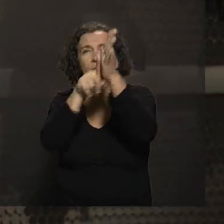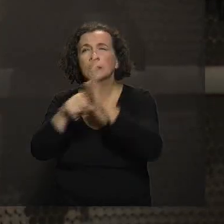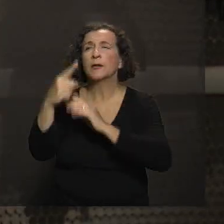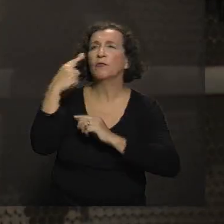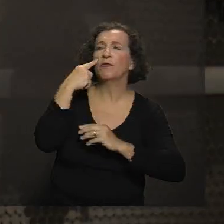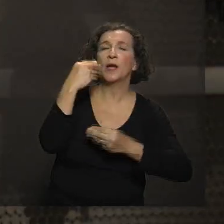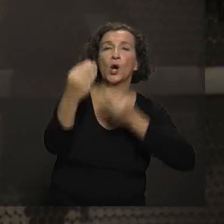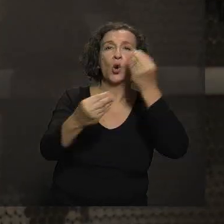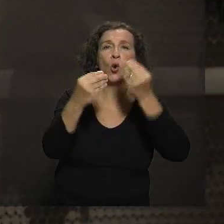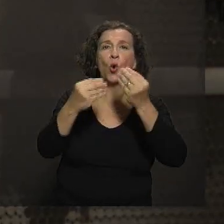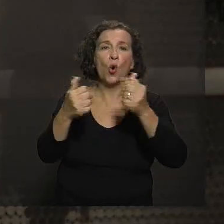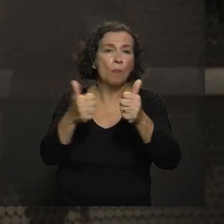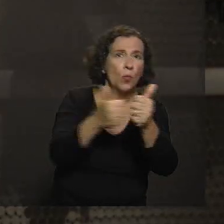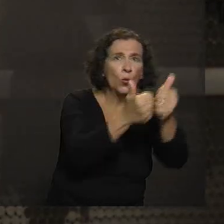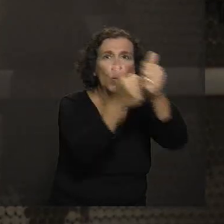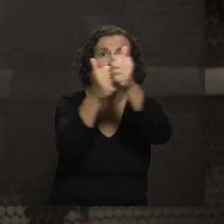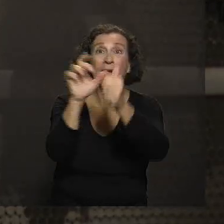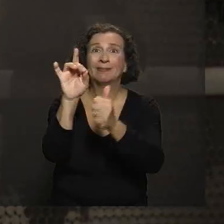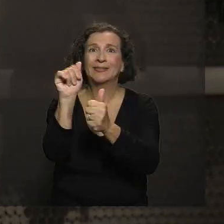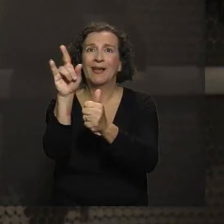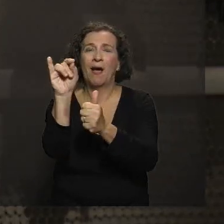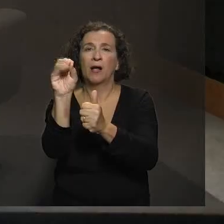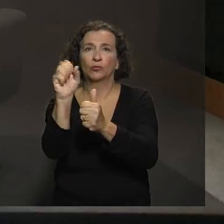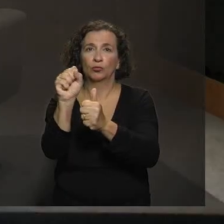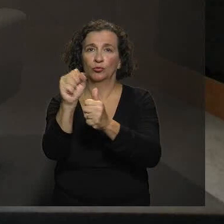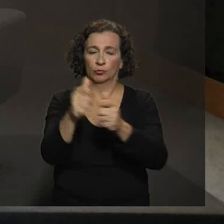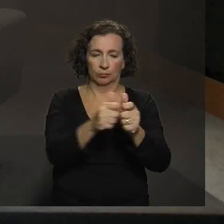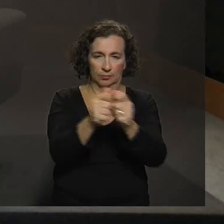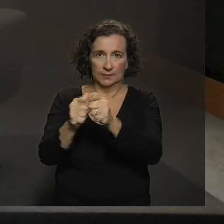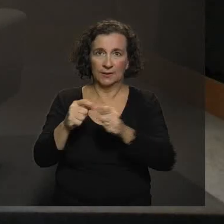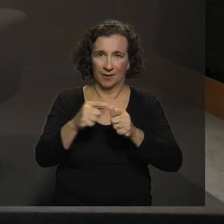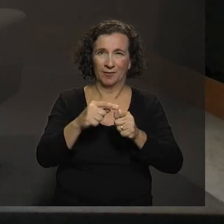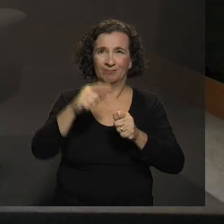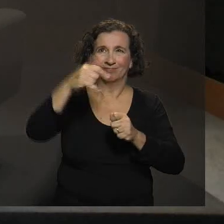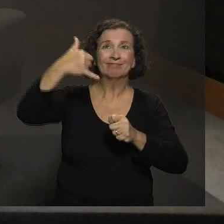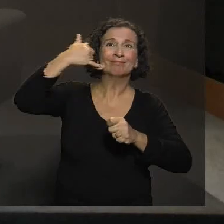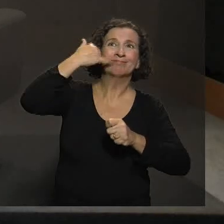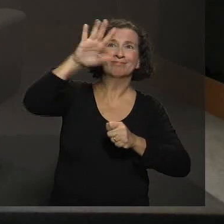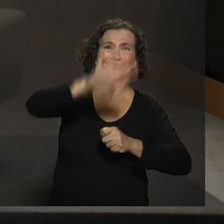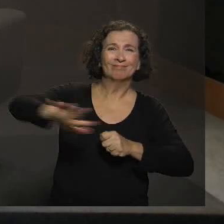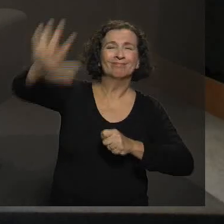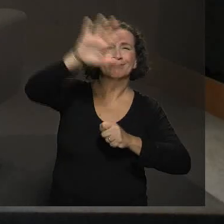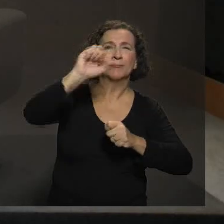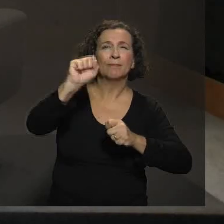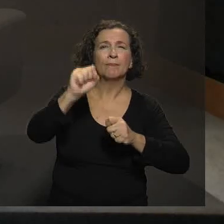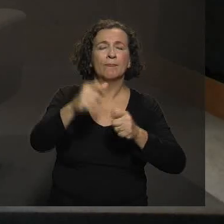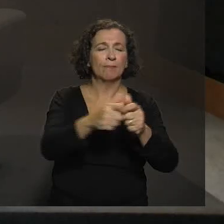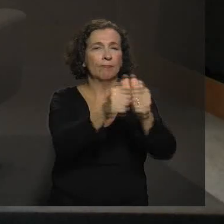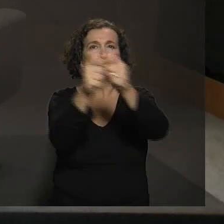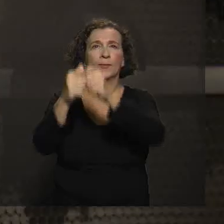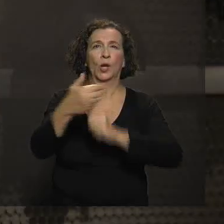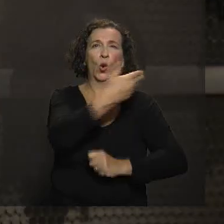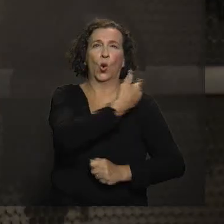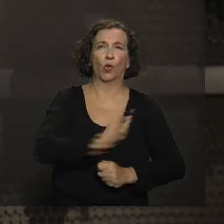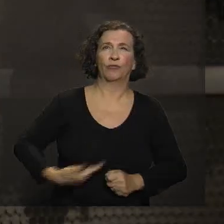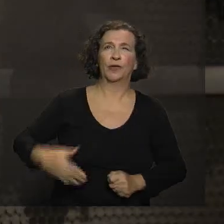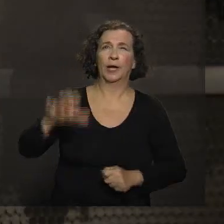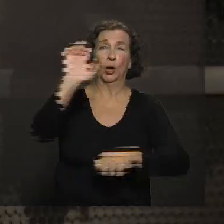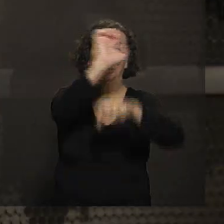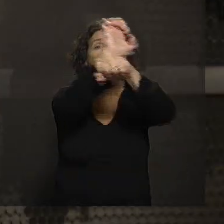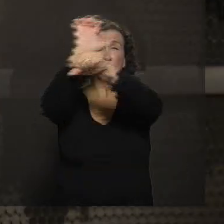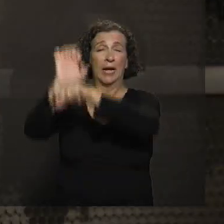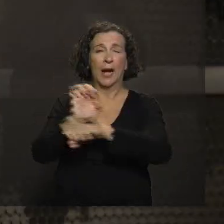possibilidade de rastreamento de dados pelo celular, as companhias telefônicas em relação aos governos, aos estados, uma